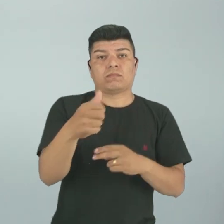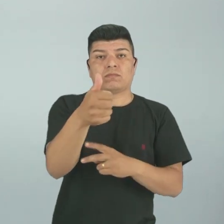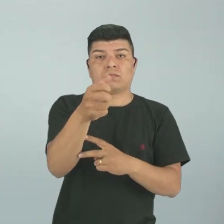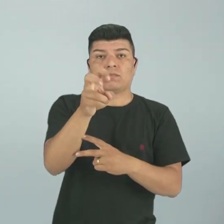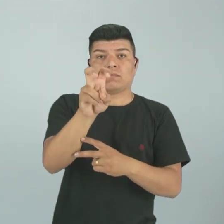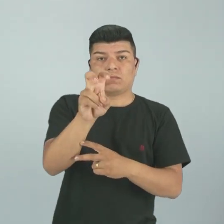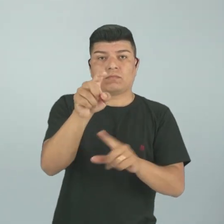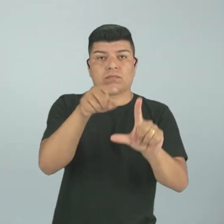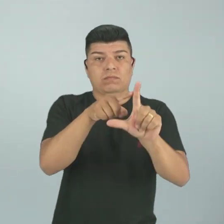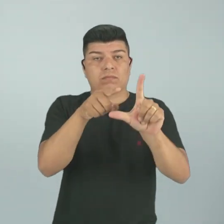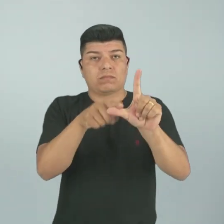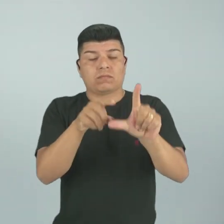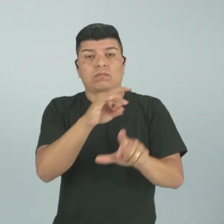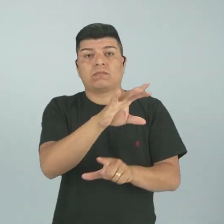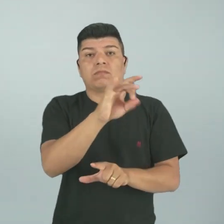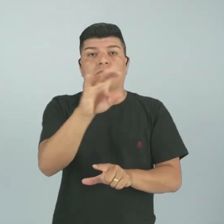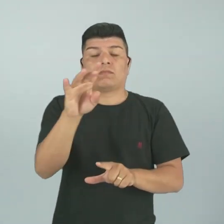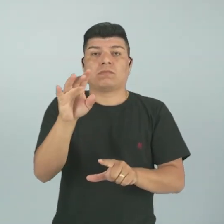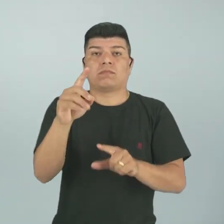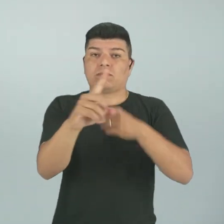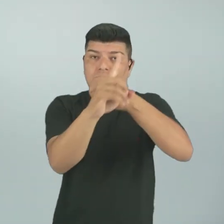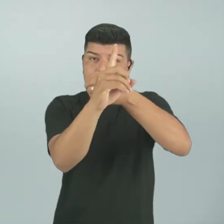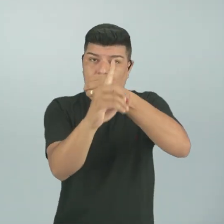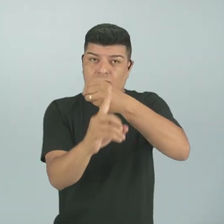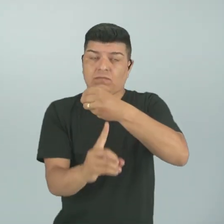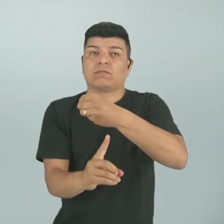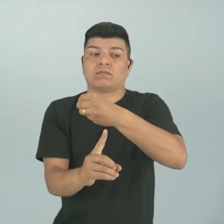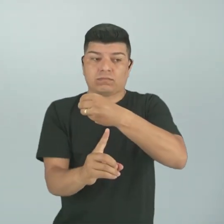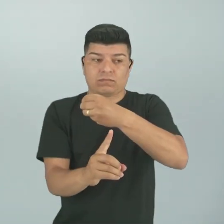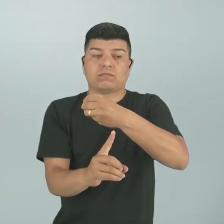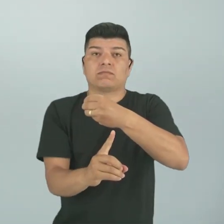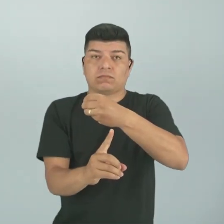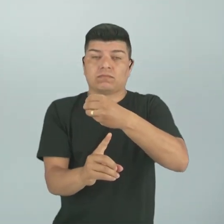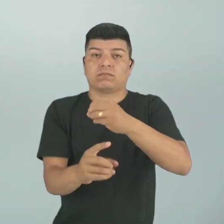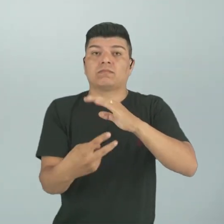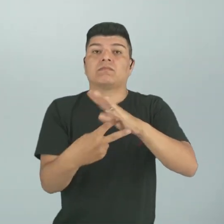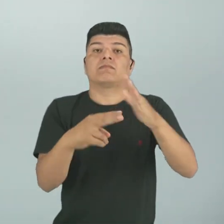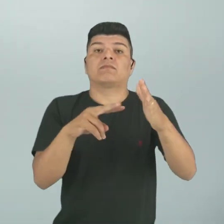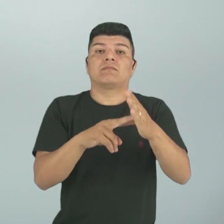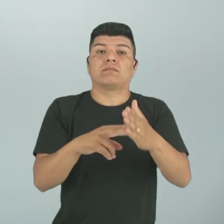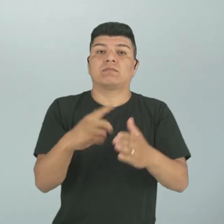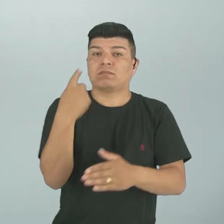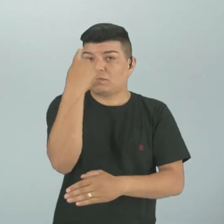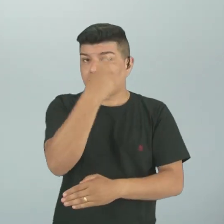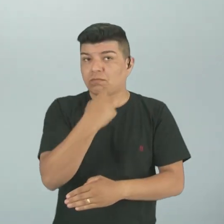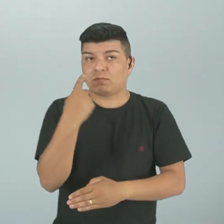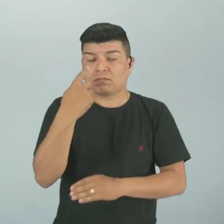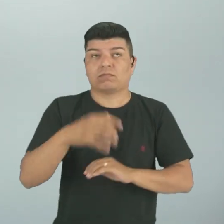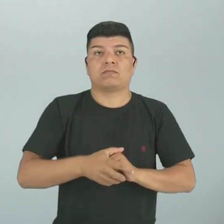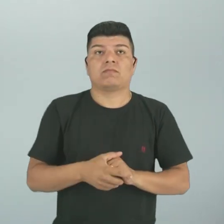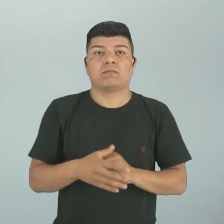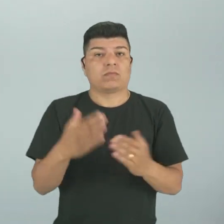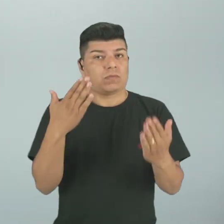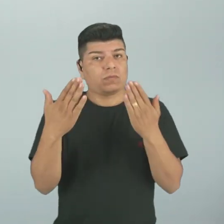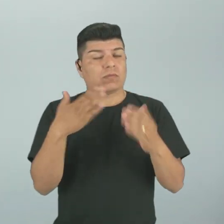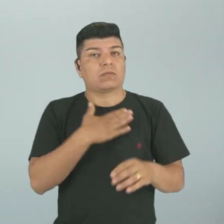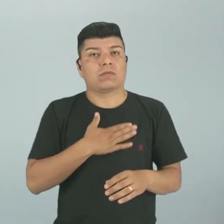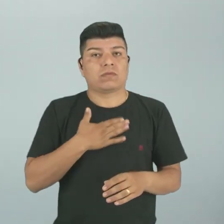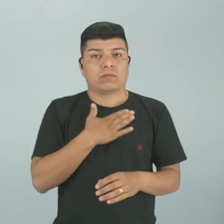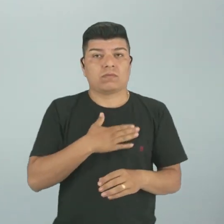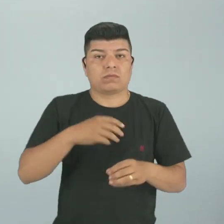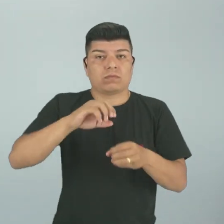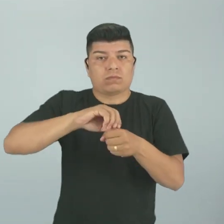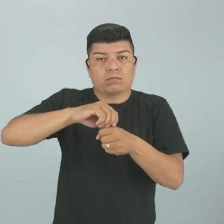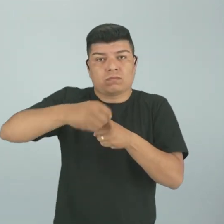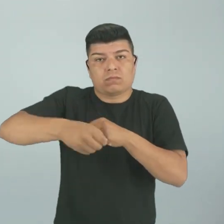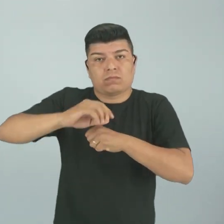cada 15 graus, cada linha do Meridiano de Greenwich equivale a uma hora. Olha, eu gosto de comparar com a Tangerina.